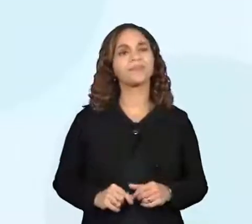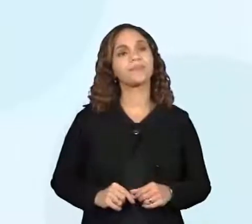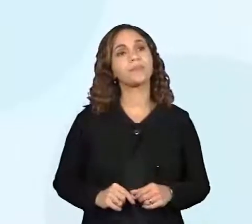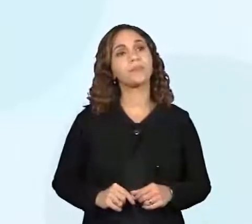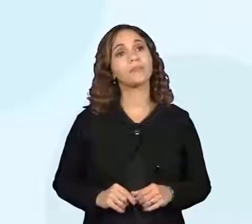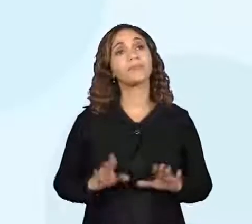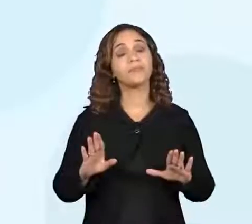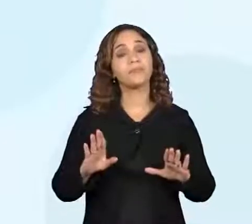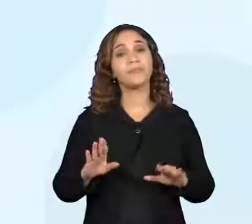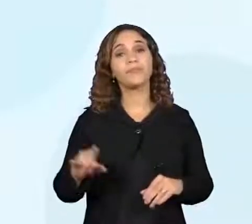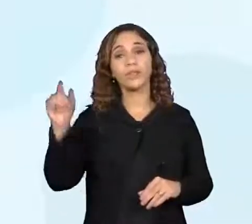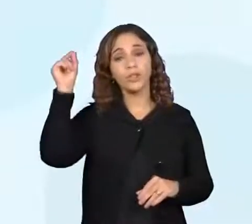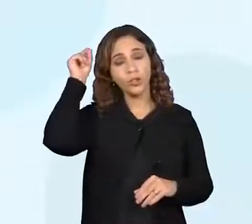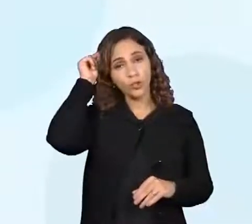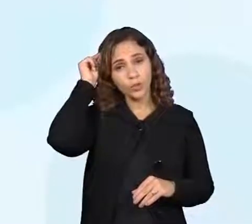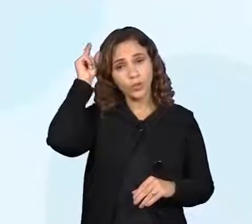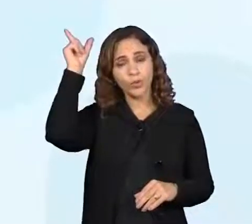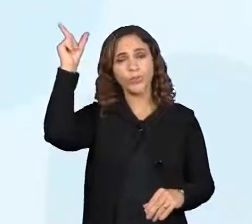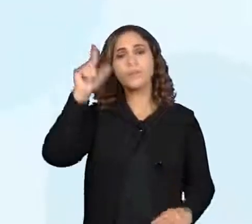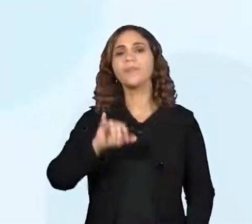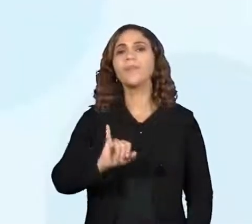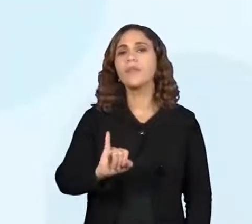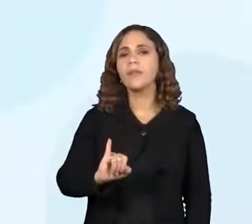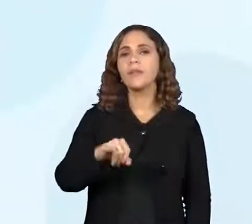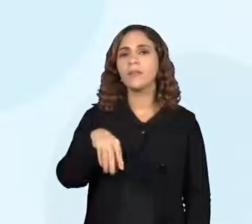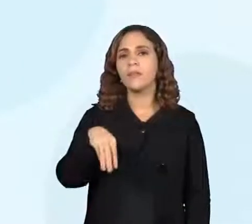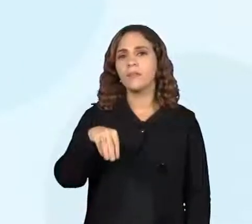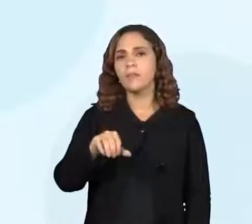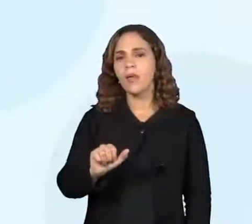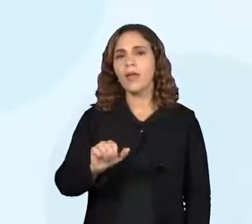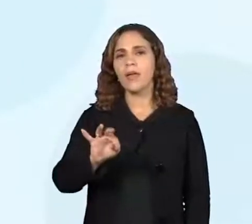E cultura imaterial.